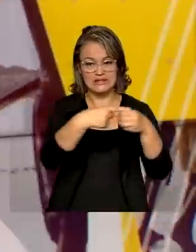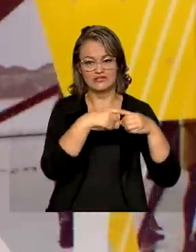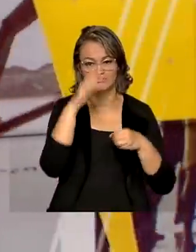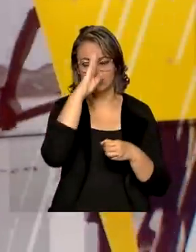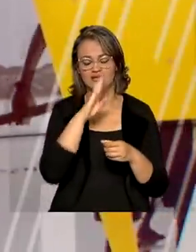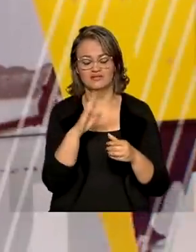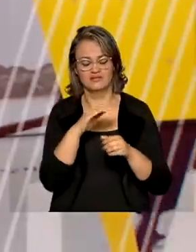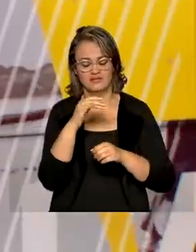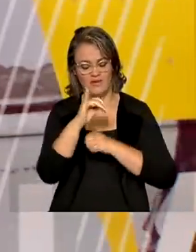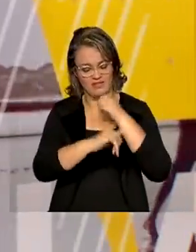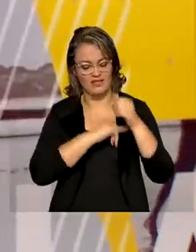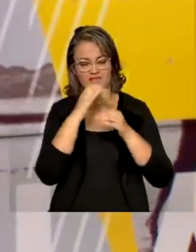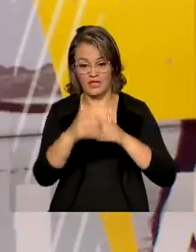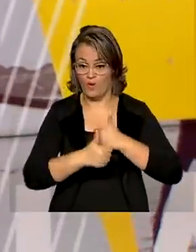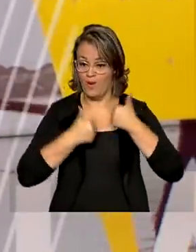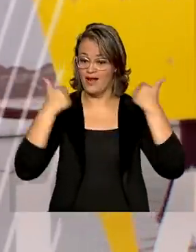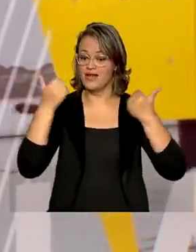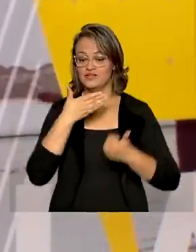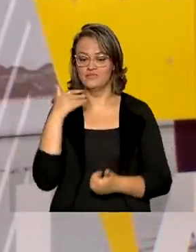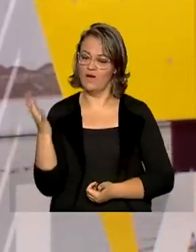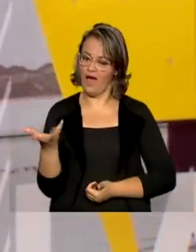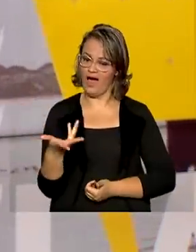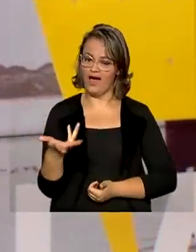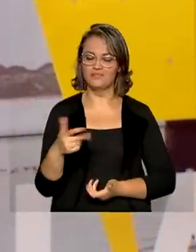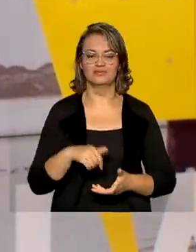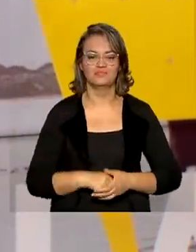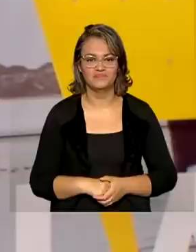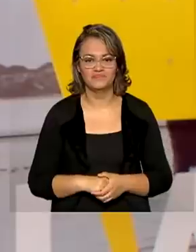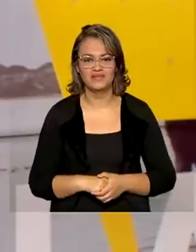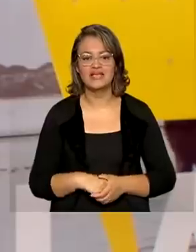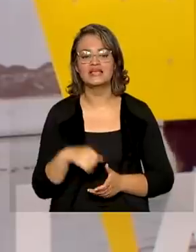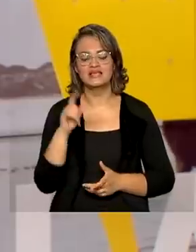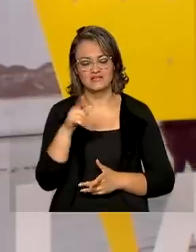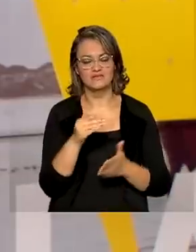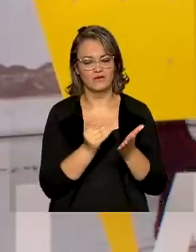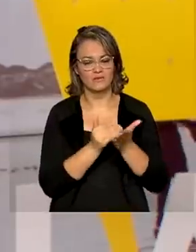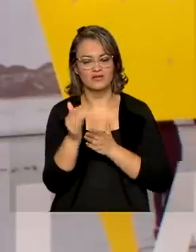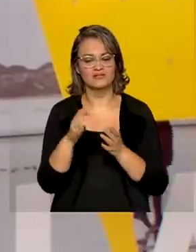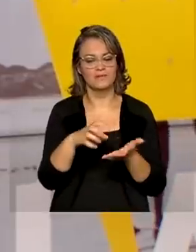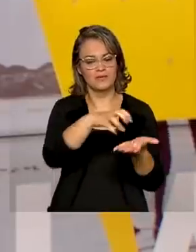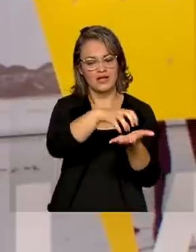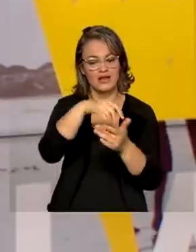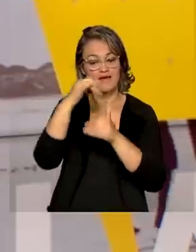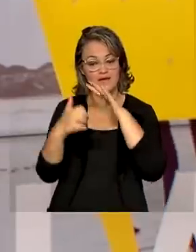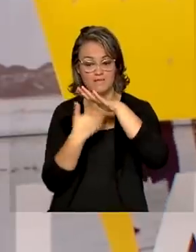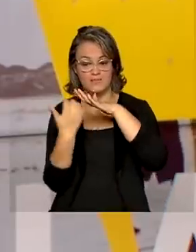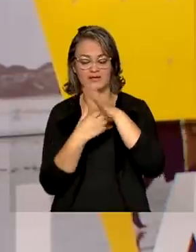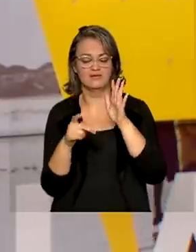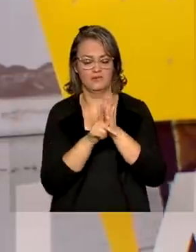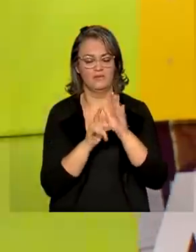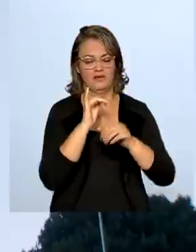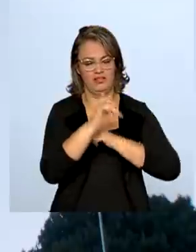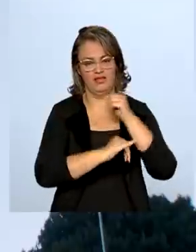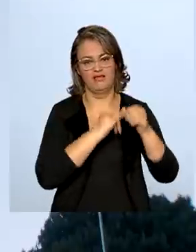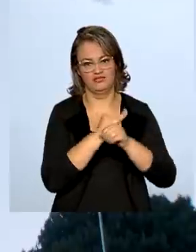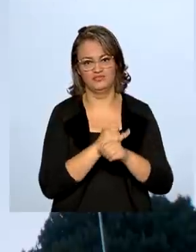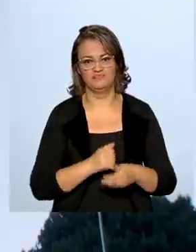qualidade e mais velocidade de conexão. A implantação será feita pelas concessionárias de telecomunicações.